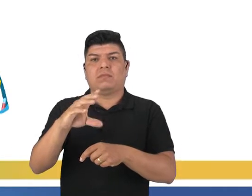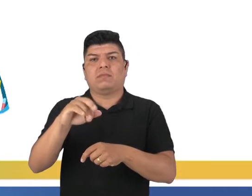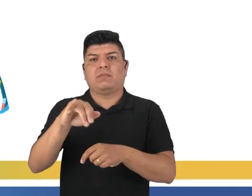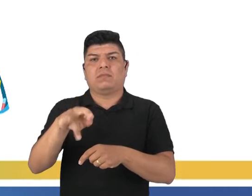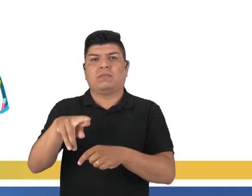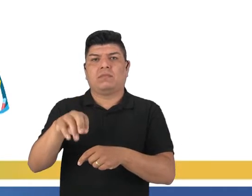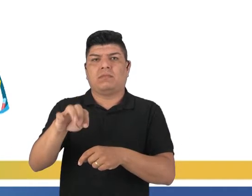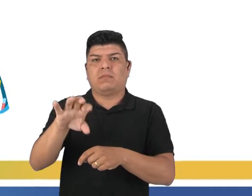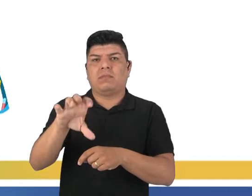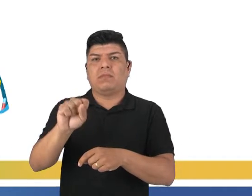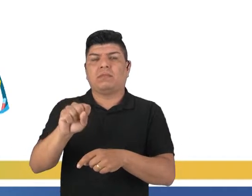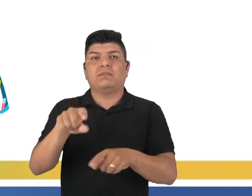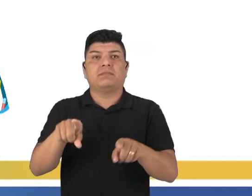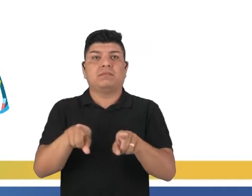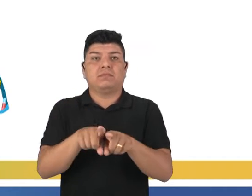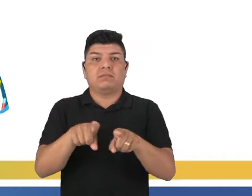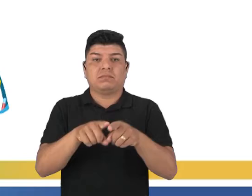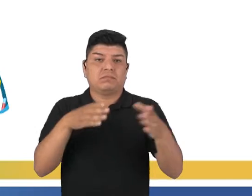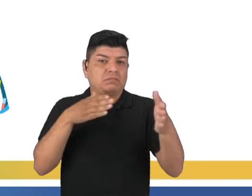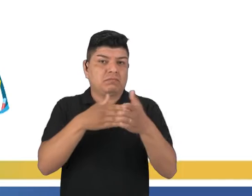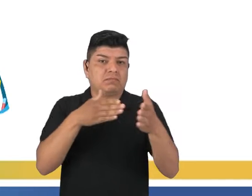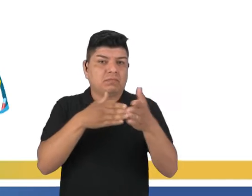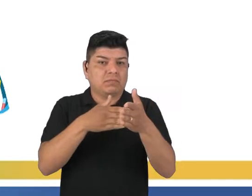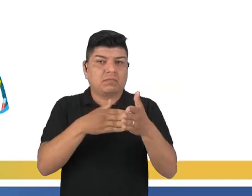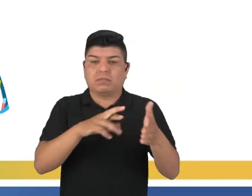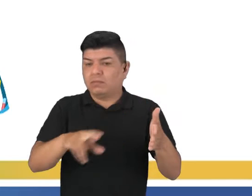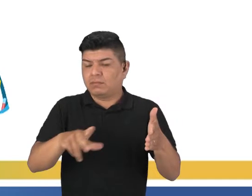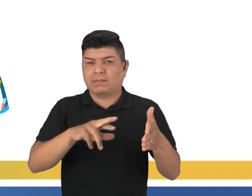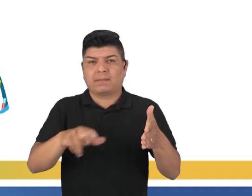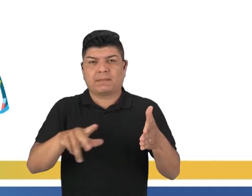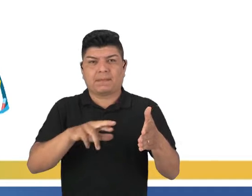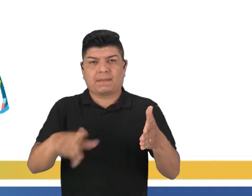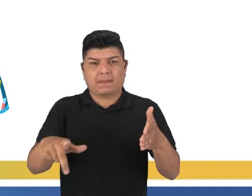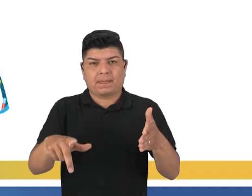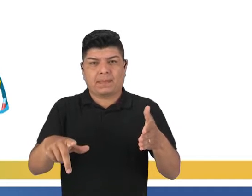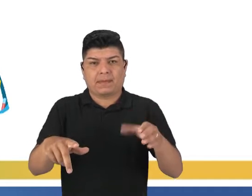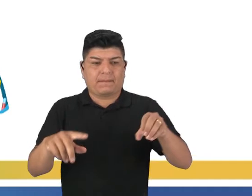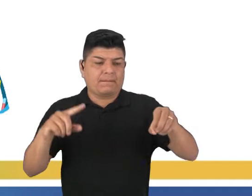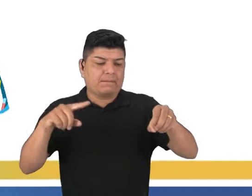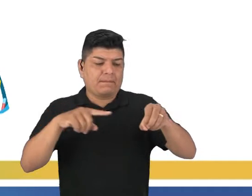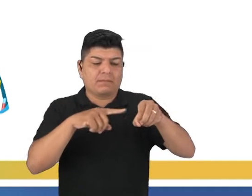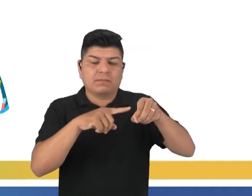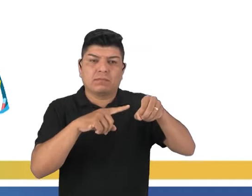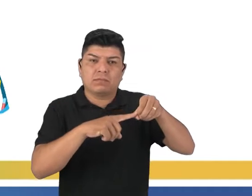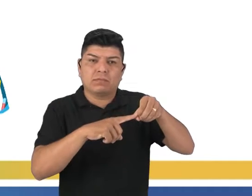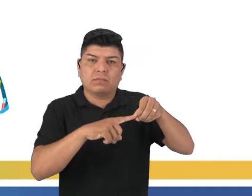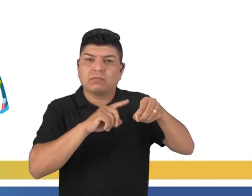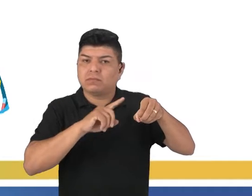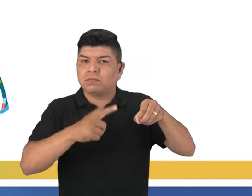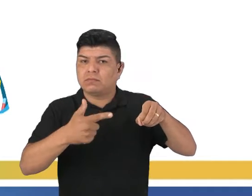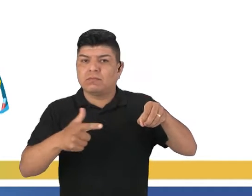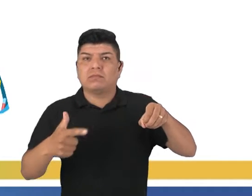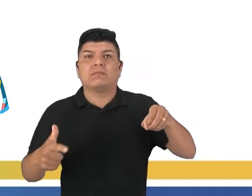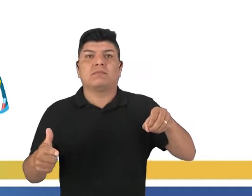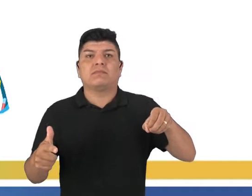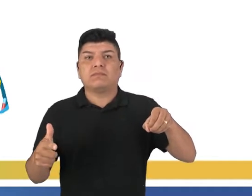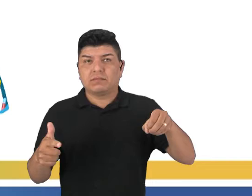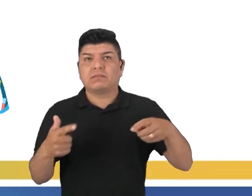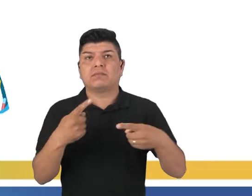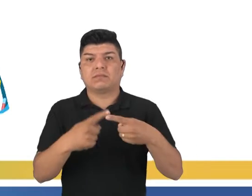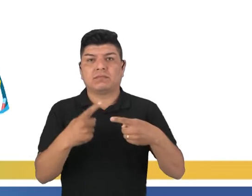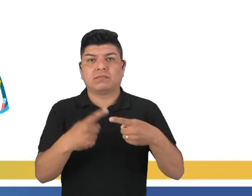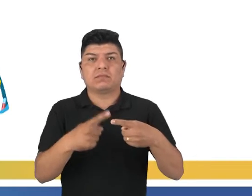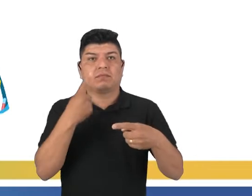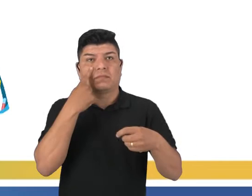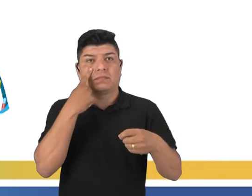localizado em uma região que não é delimitada, então ele não está no núcleo, por uma membrana e é denominada nucleoide. Como